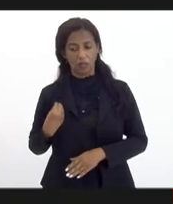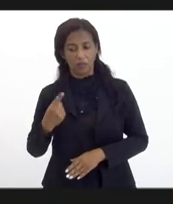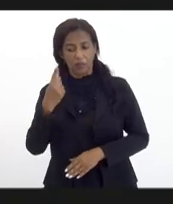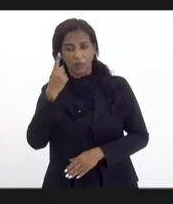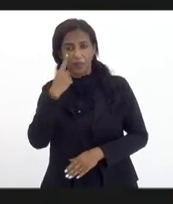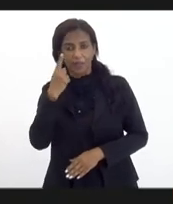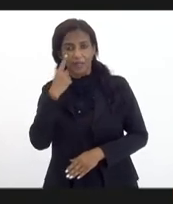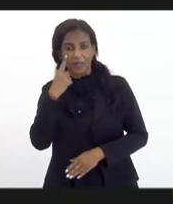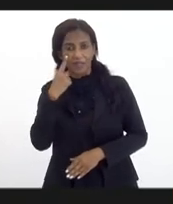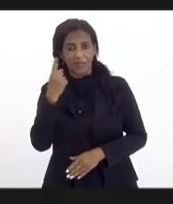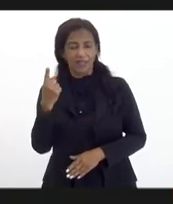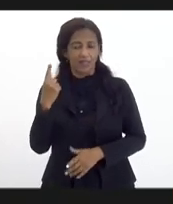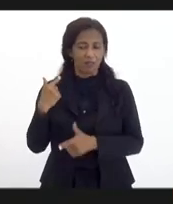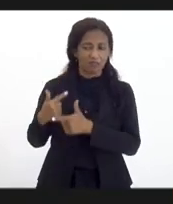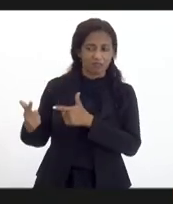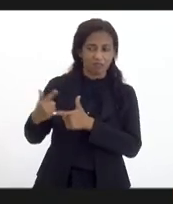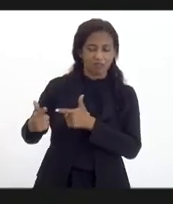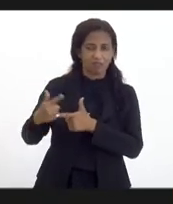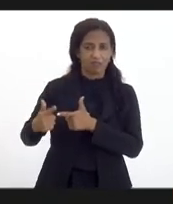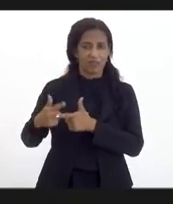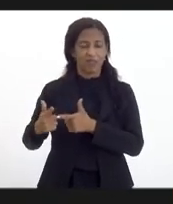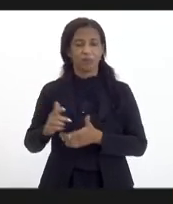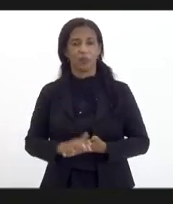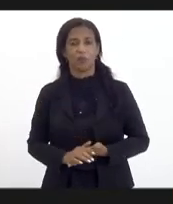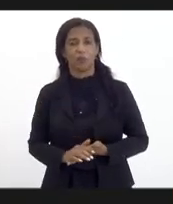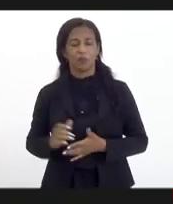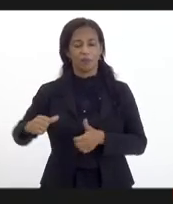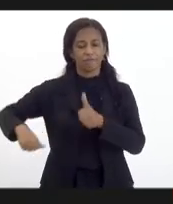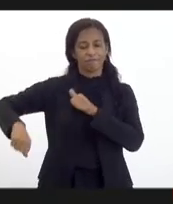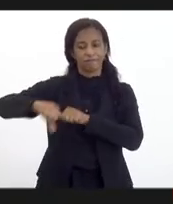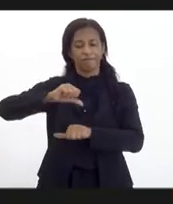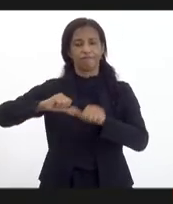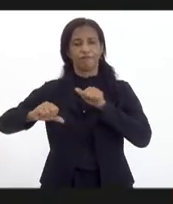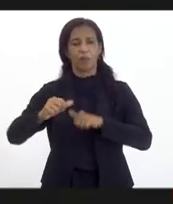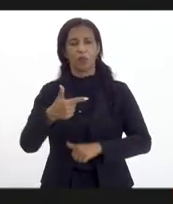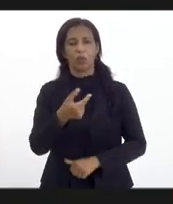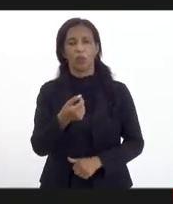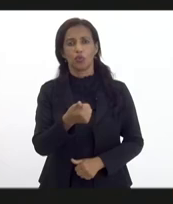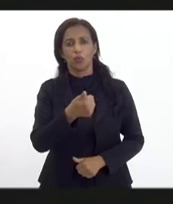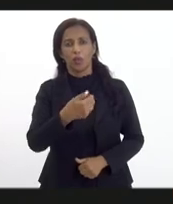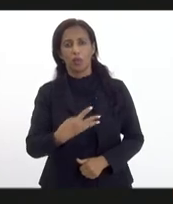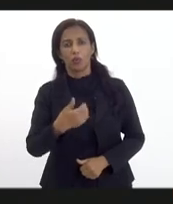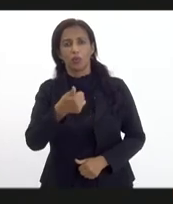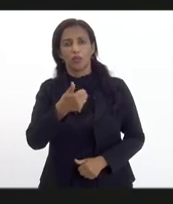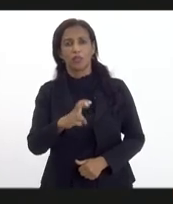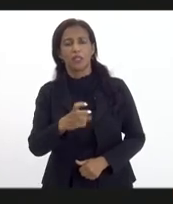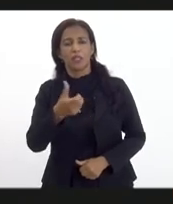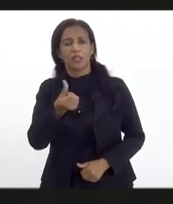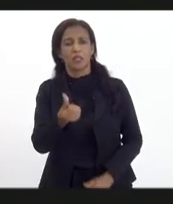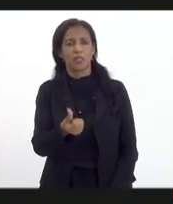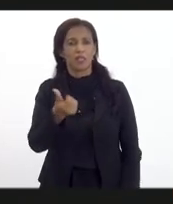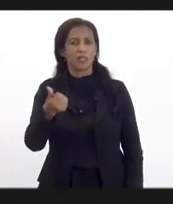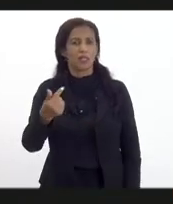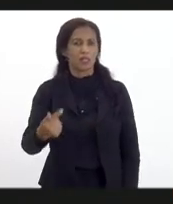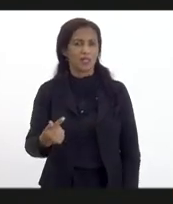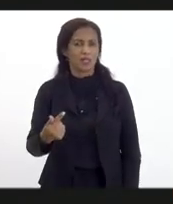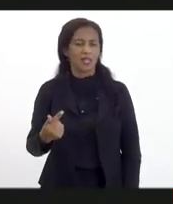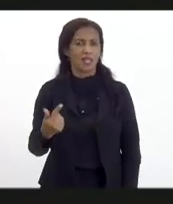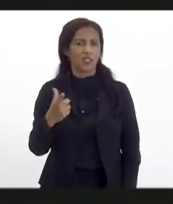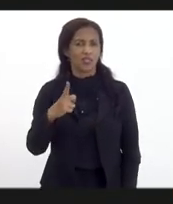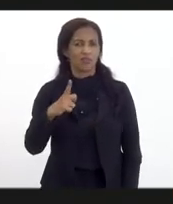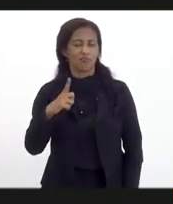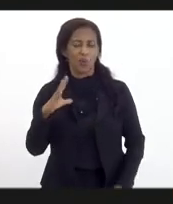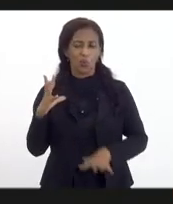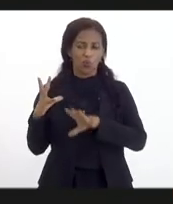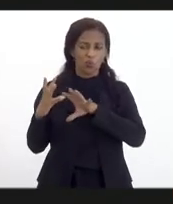sair dela dessa tempestade mais perfeita. 2014, 15, 16, 17, culminando com a